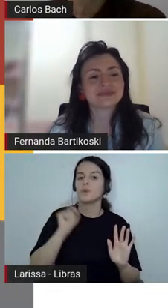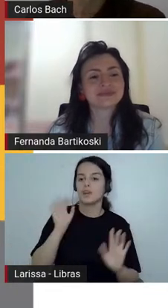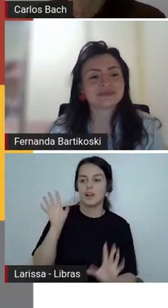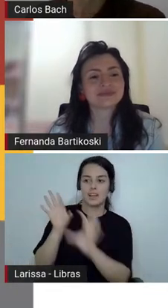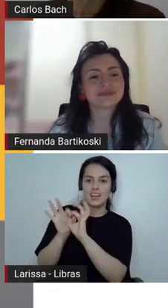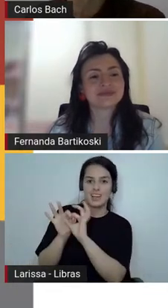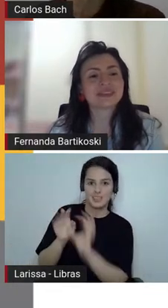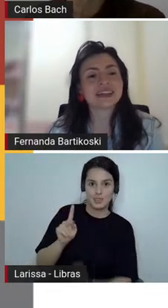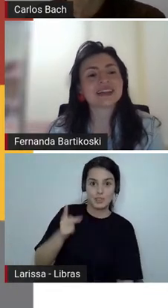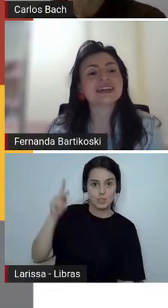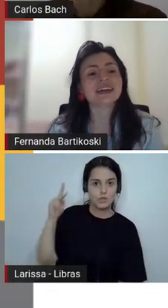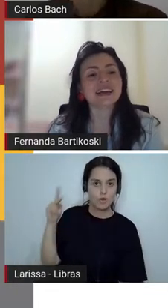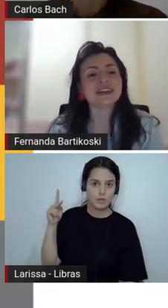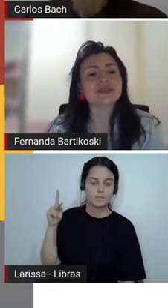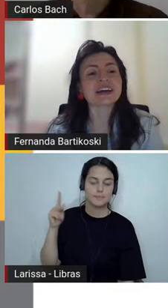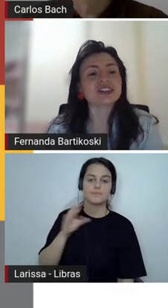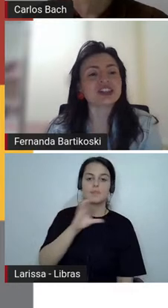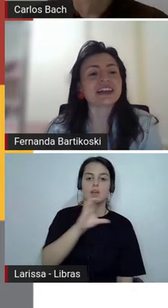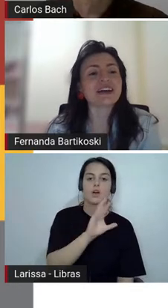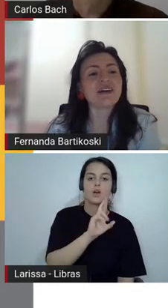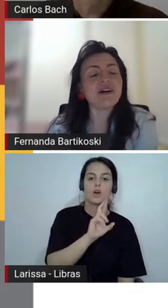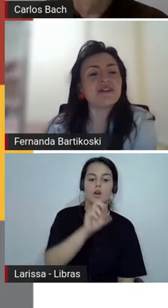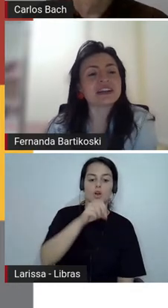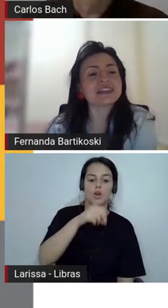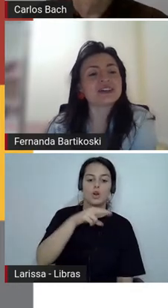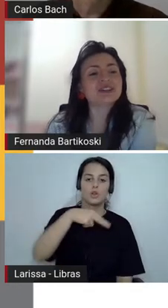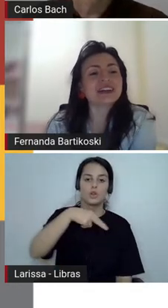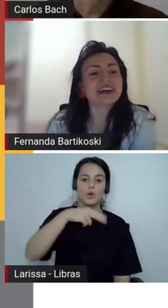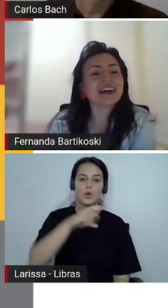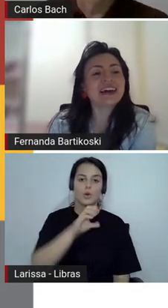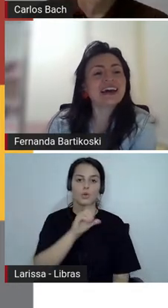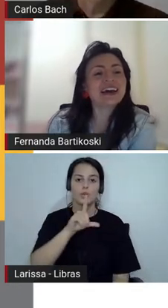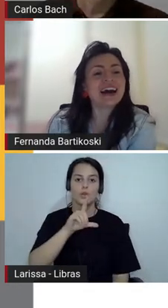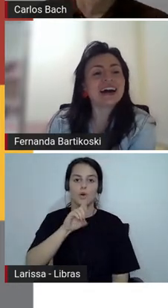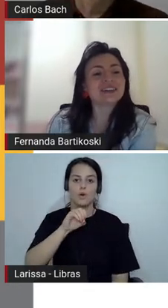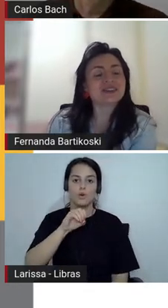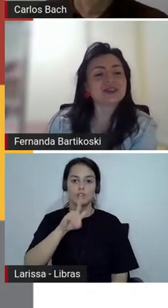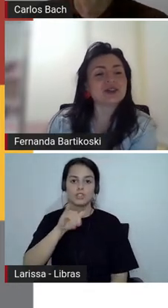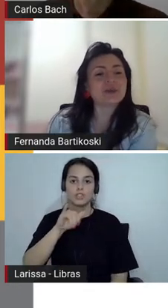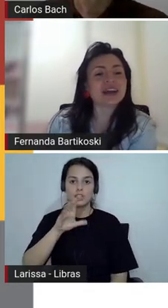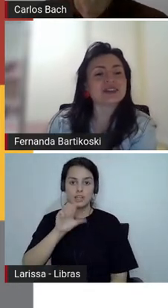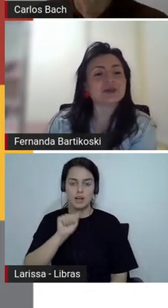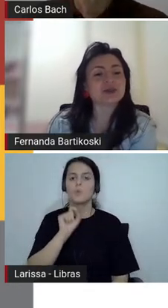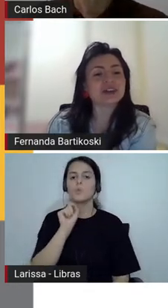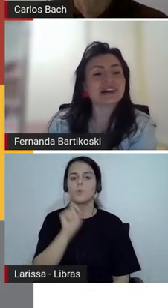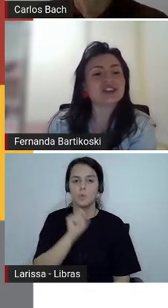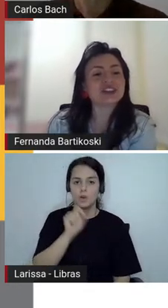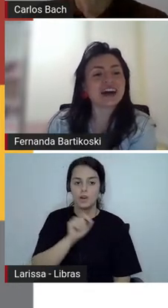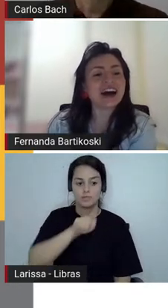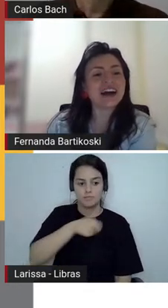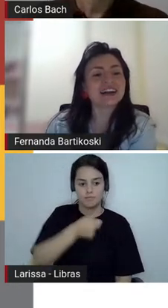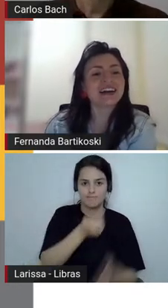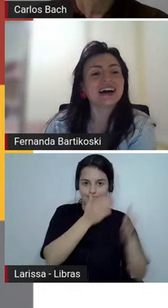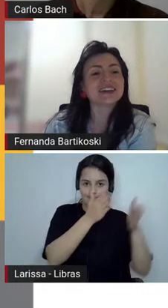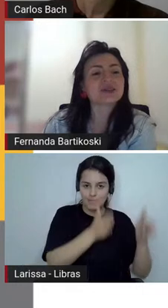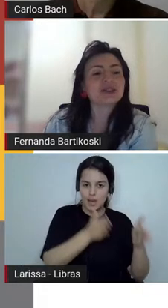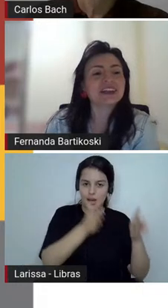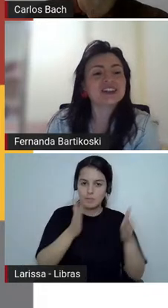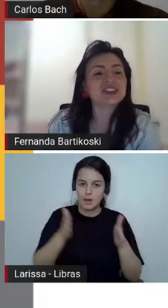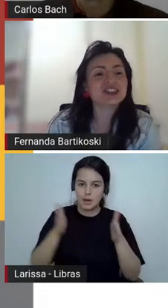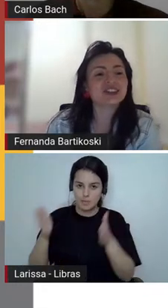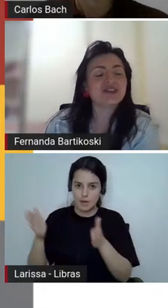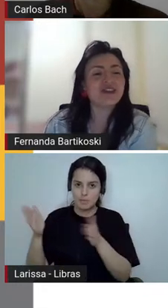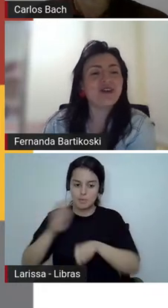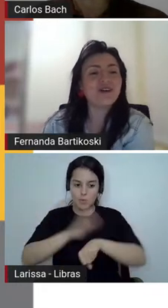ordem cronológica. Isso, a gente até estava conversando, né, Carlos, sobre as crônicas de Nárnia, as